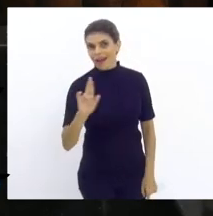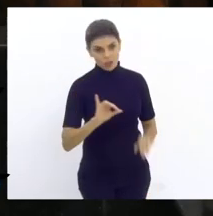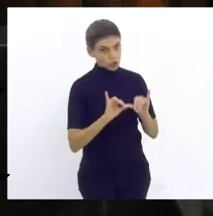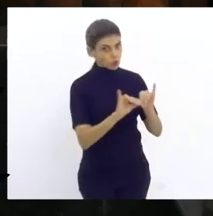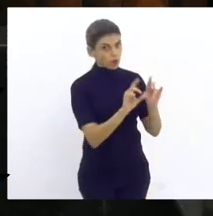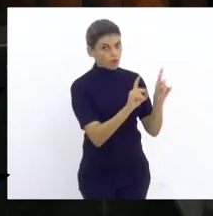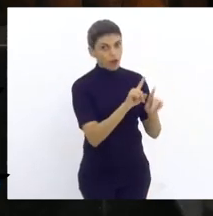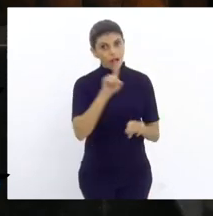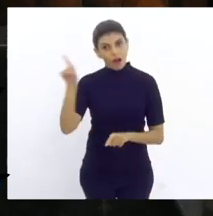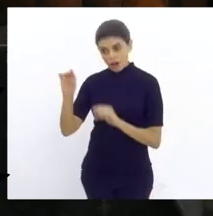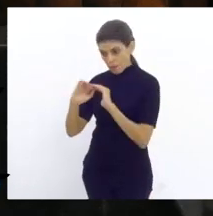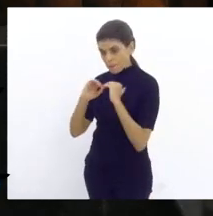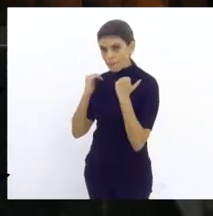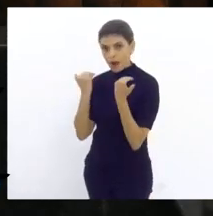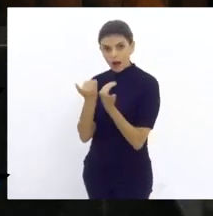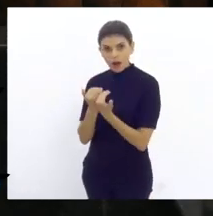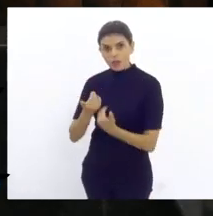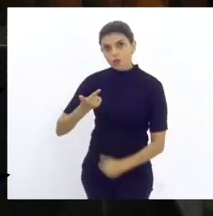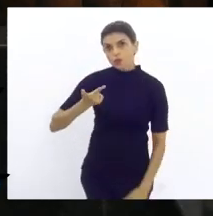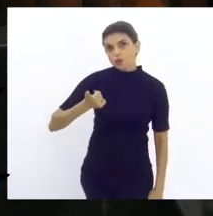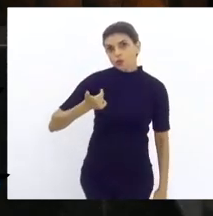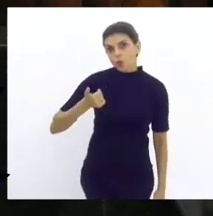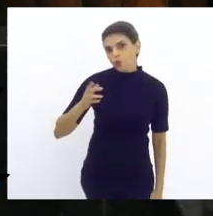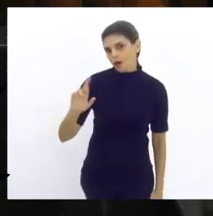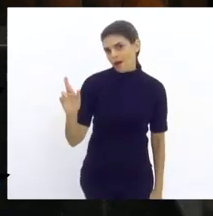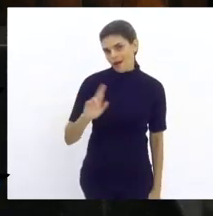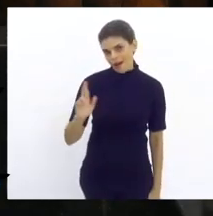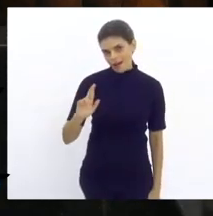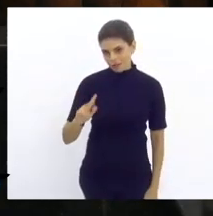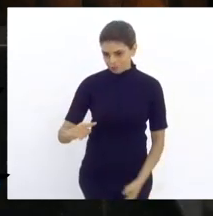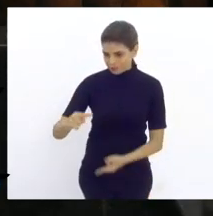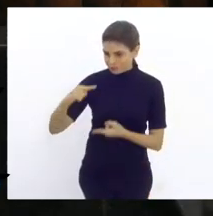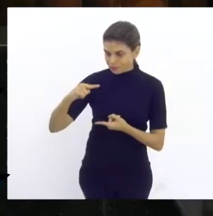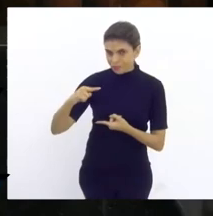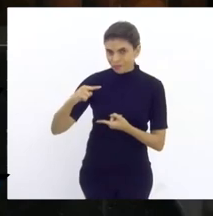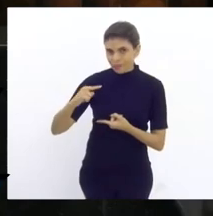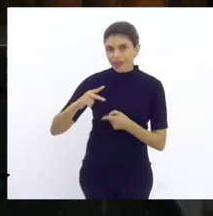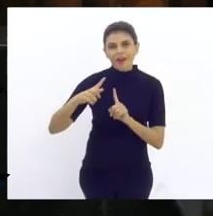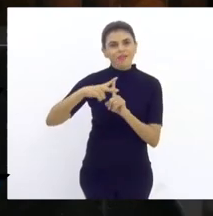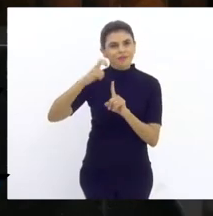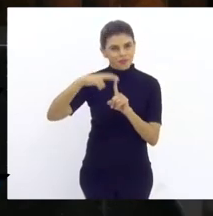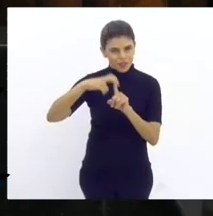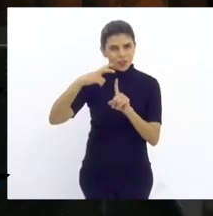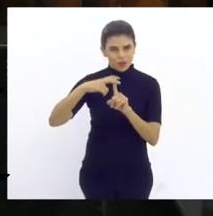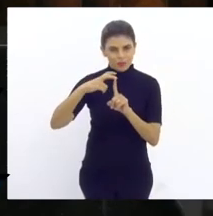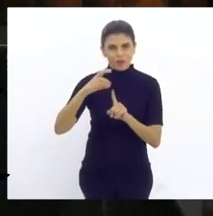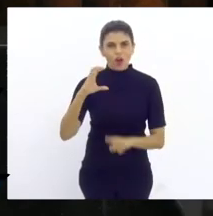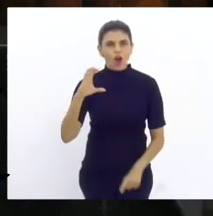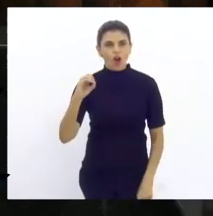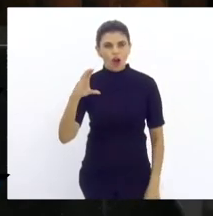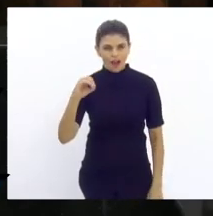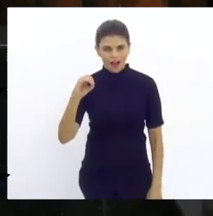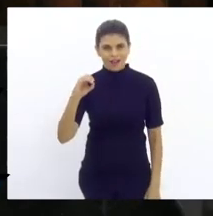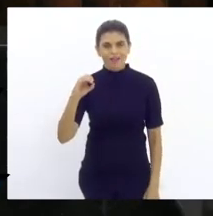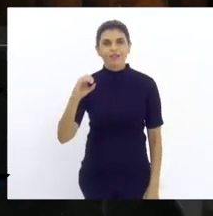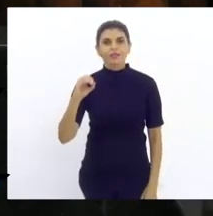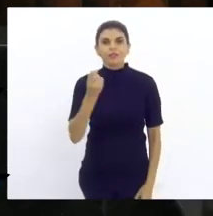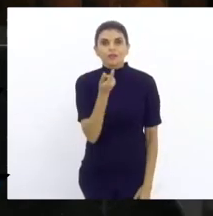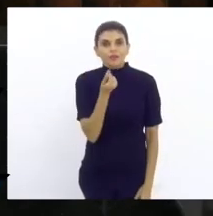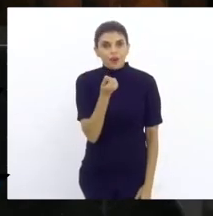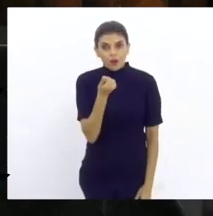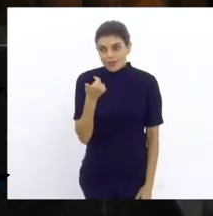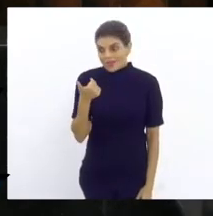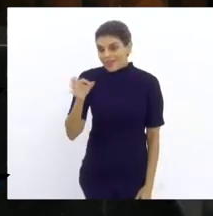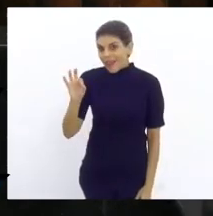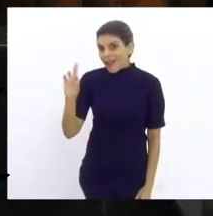e lá no Maracanã, 12 reais. Uma latinha de Coca-Cola, o preço é 10 reais uma